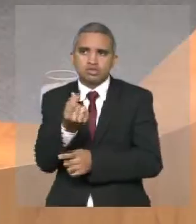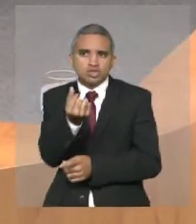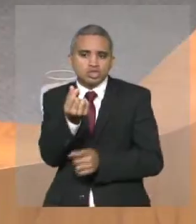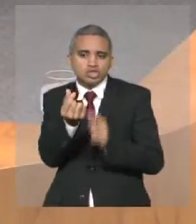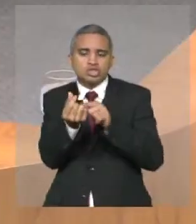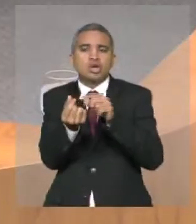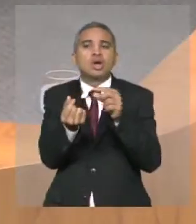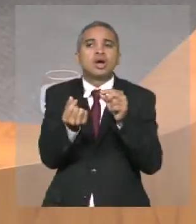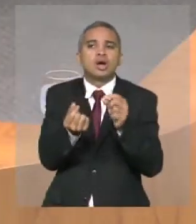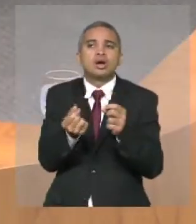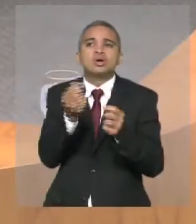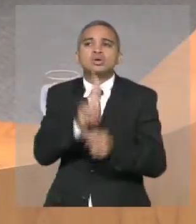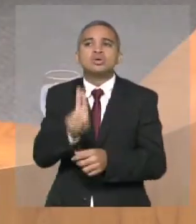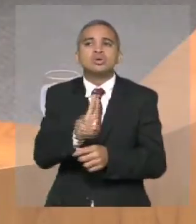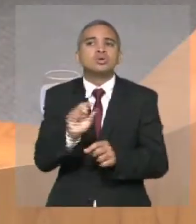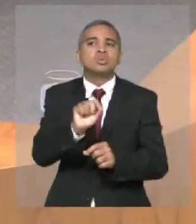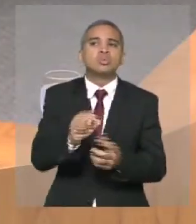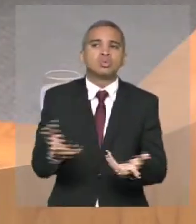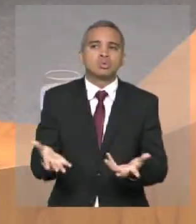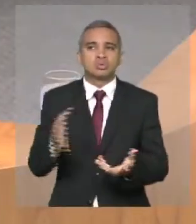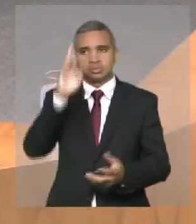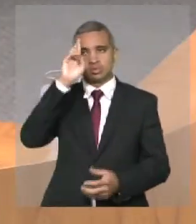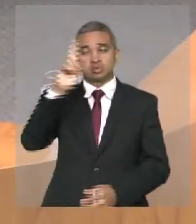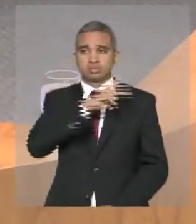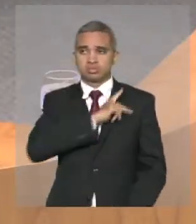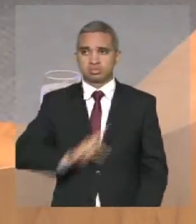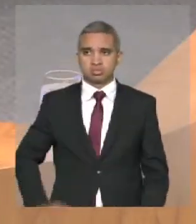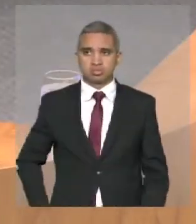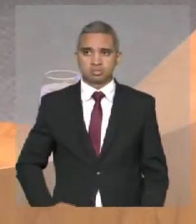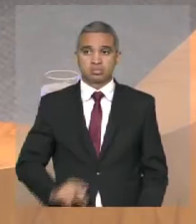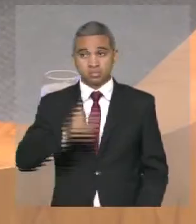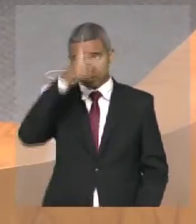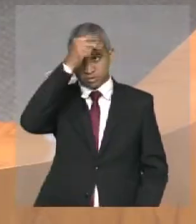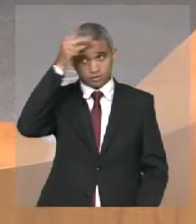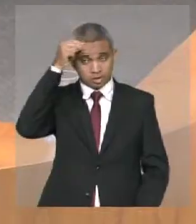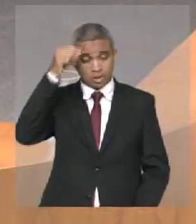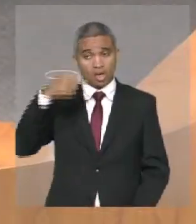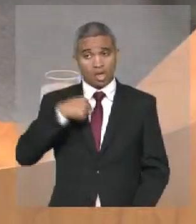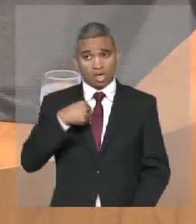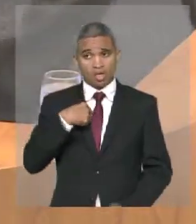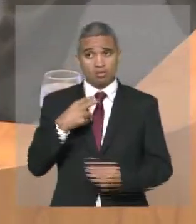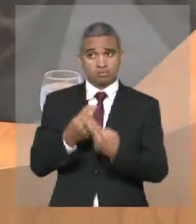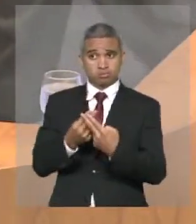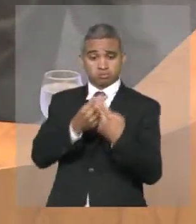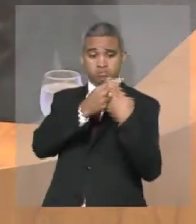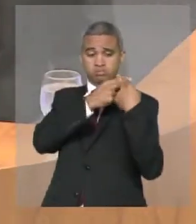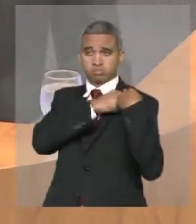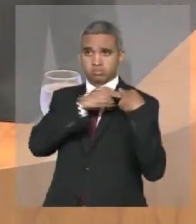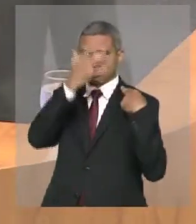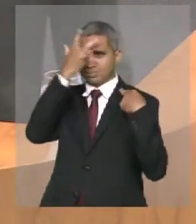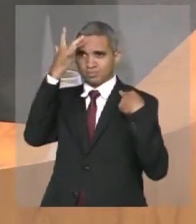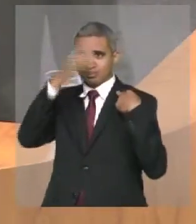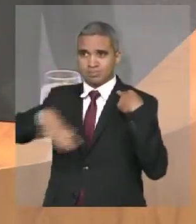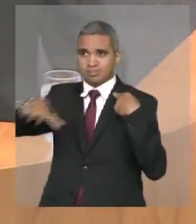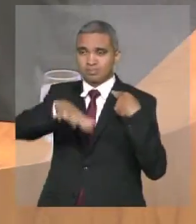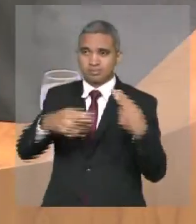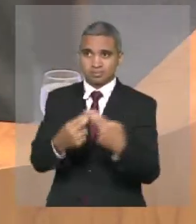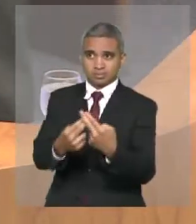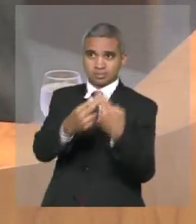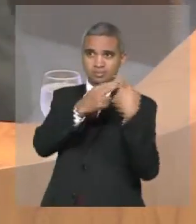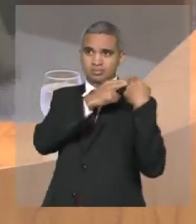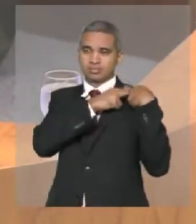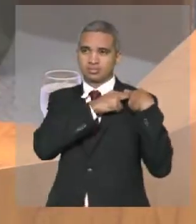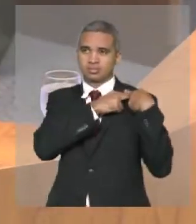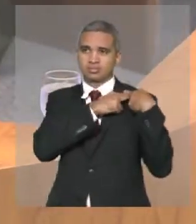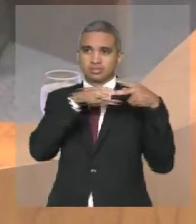senhor prefeito, estou outorgado, eu estou representando a população de São Luís, recebi uma procuração da